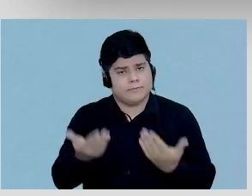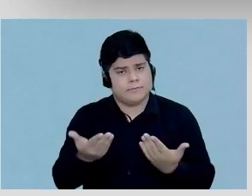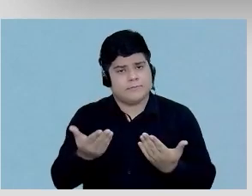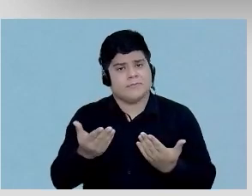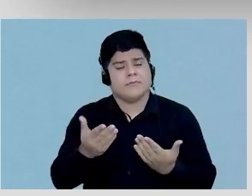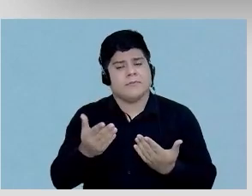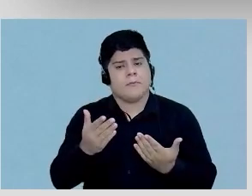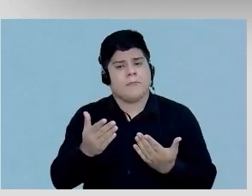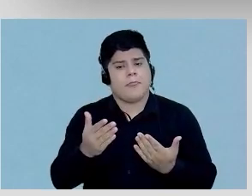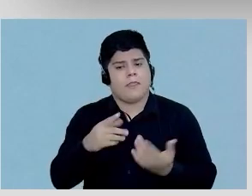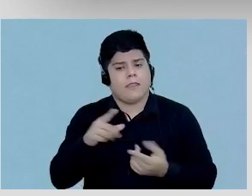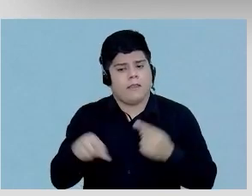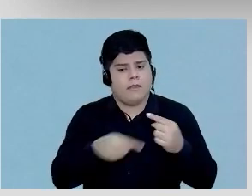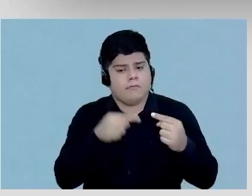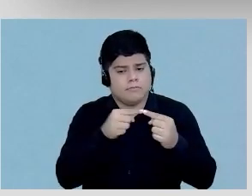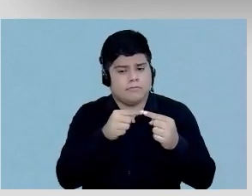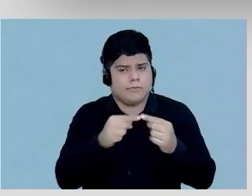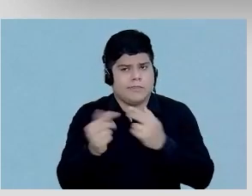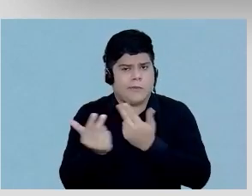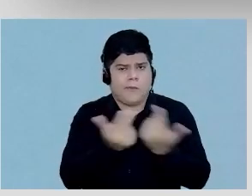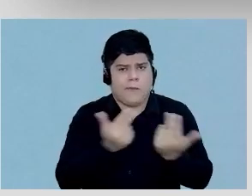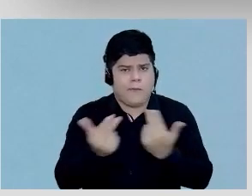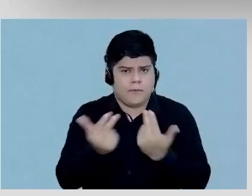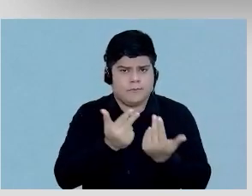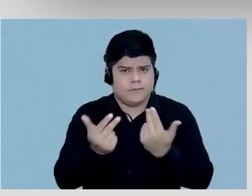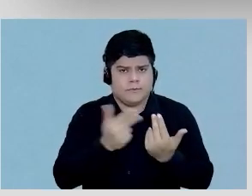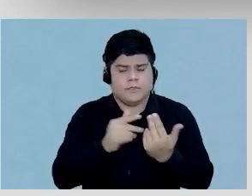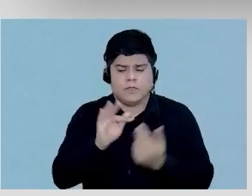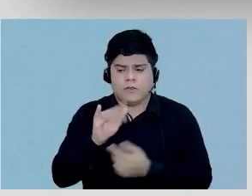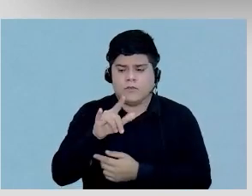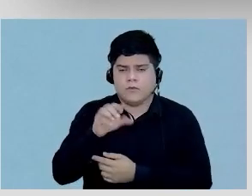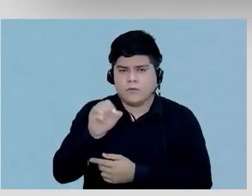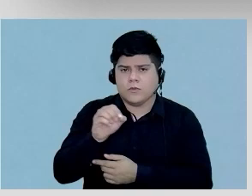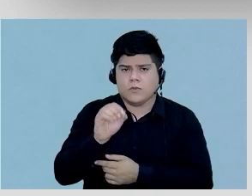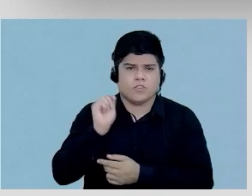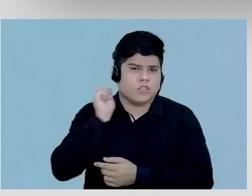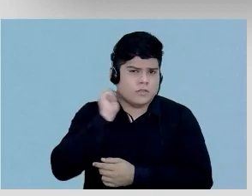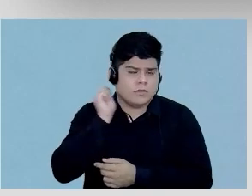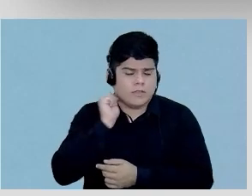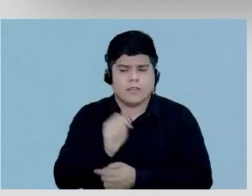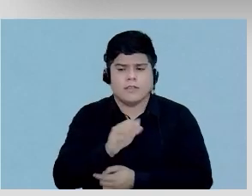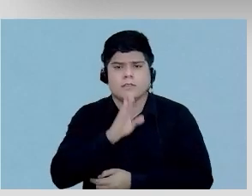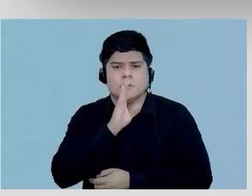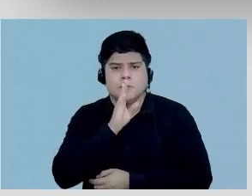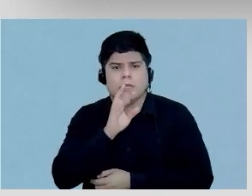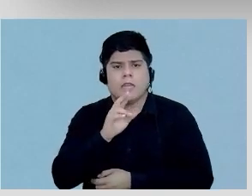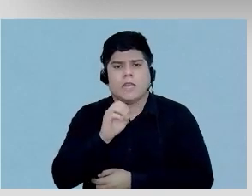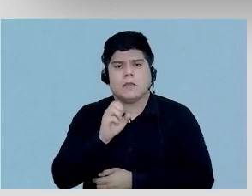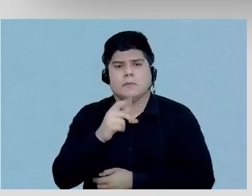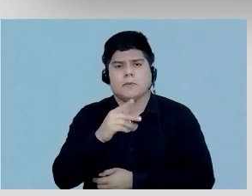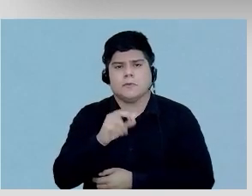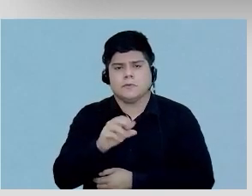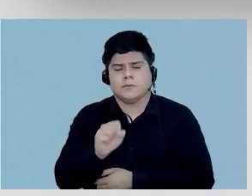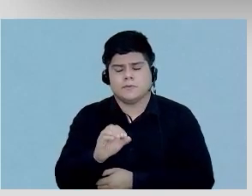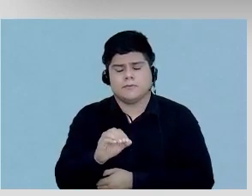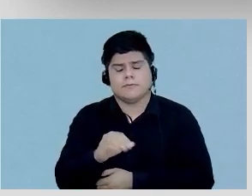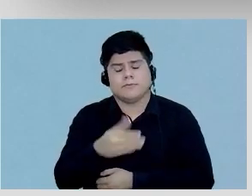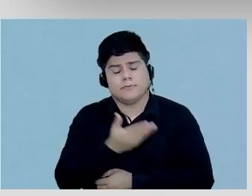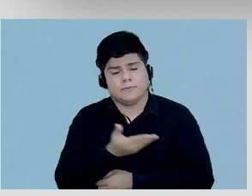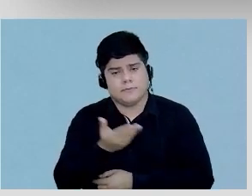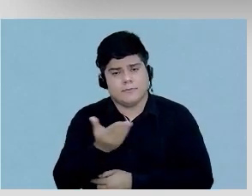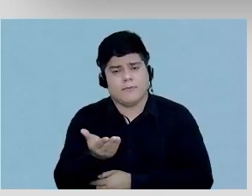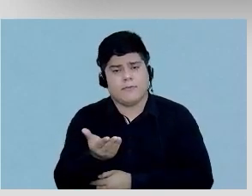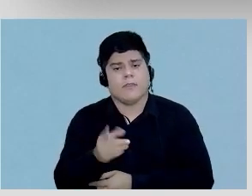é afetada igualmente com os fluxos de estresse e de repouso. Então, este é